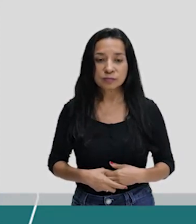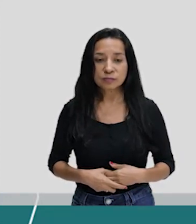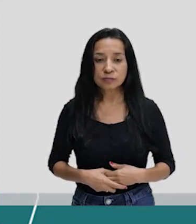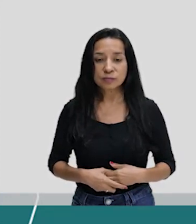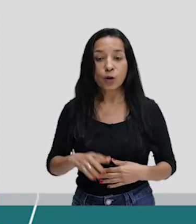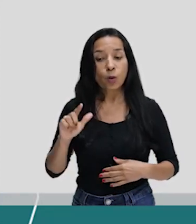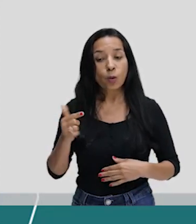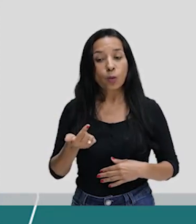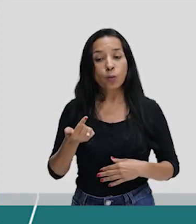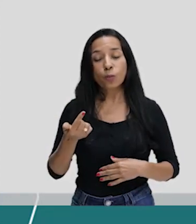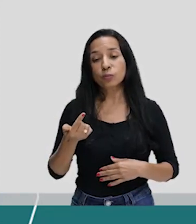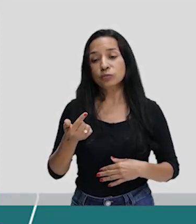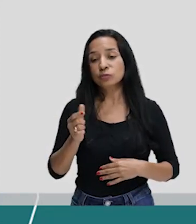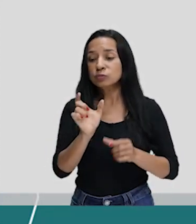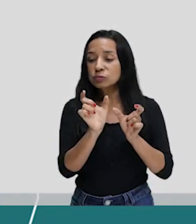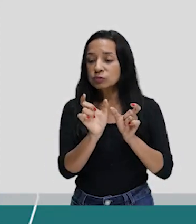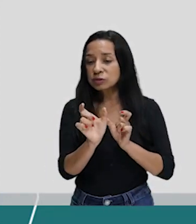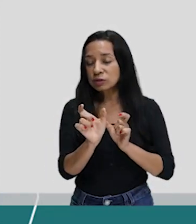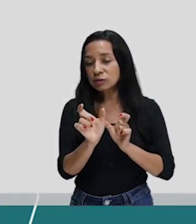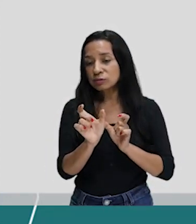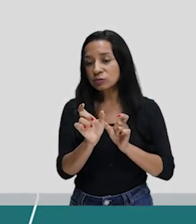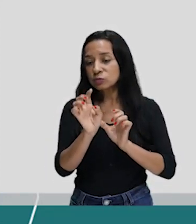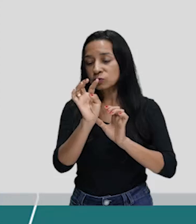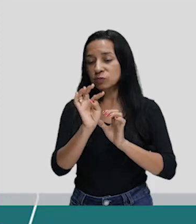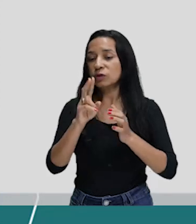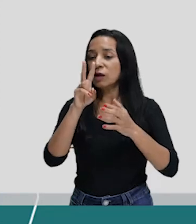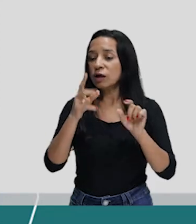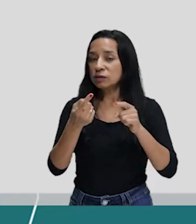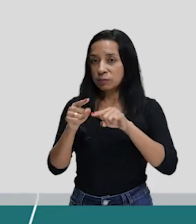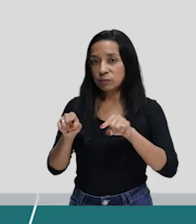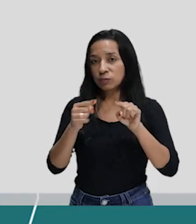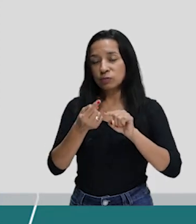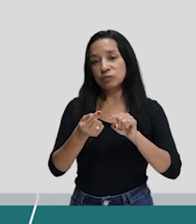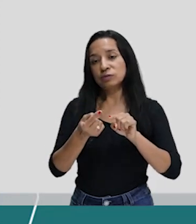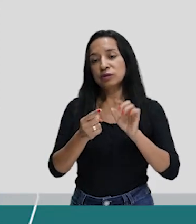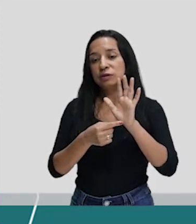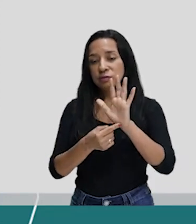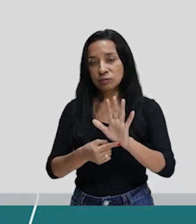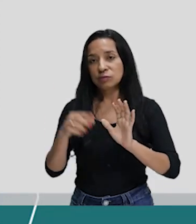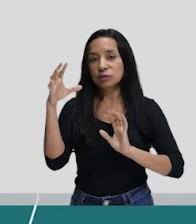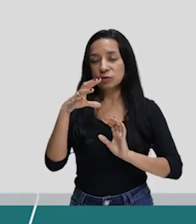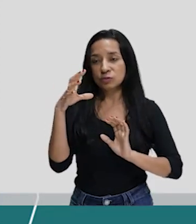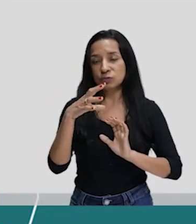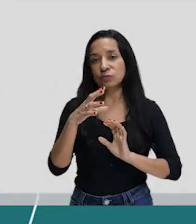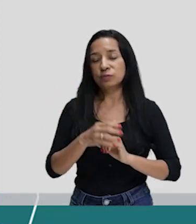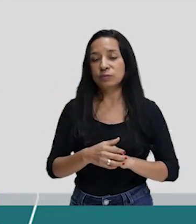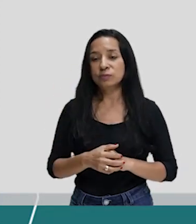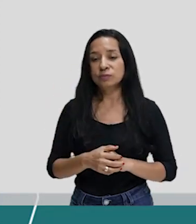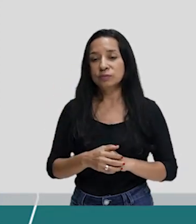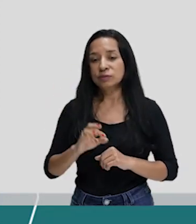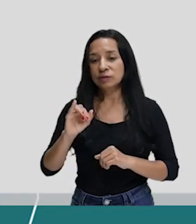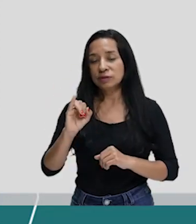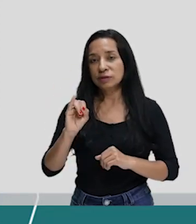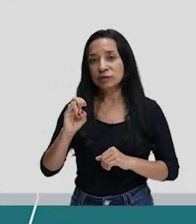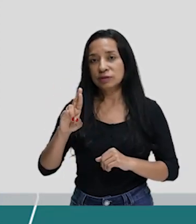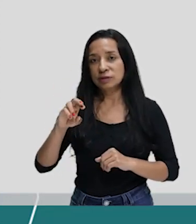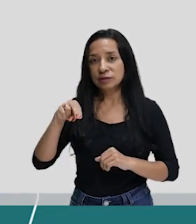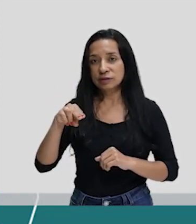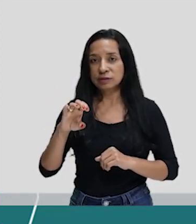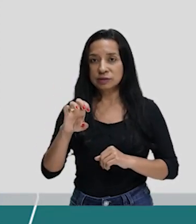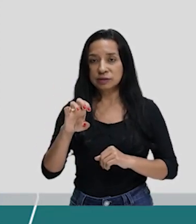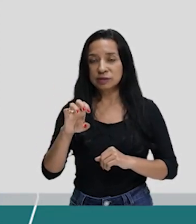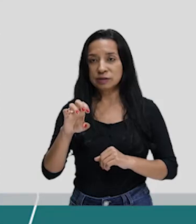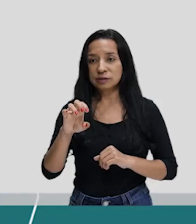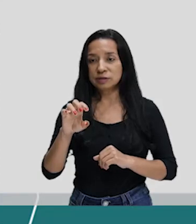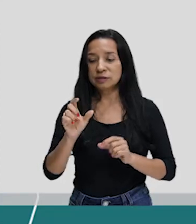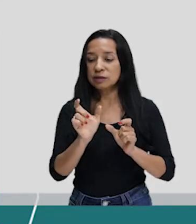Aqui é outro trecho de Jorge Benjó que fala da chuva, tá? Então, a Irene é o trecho do